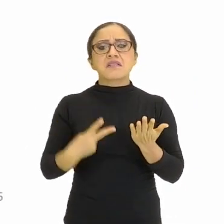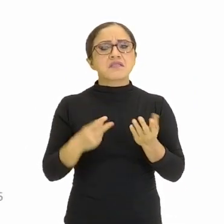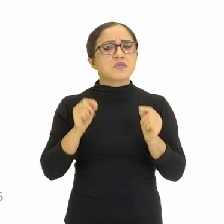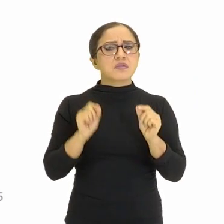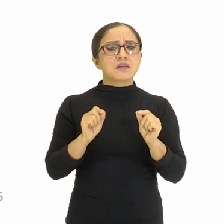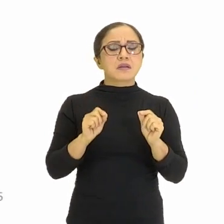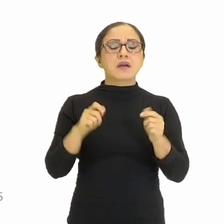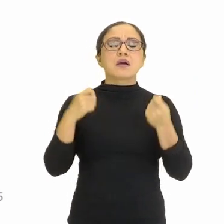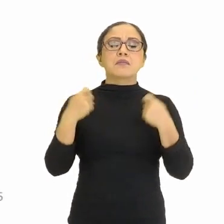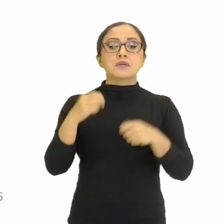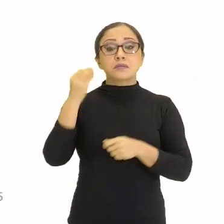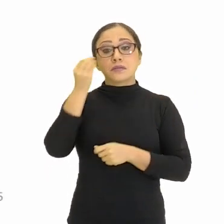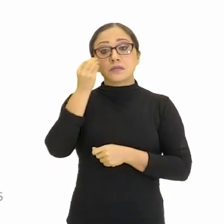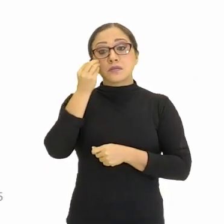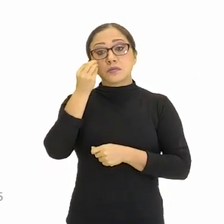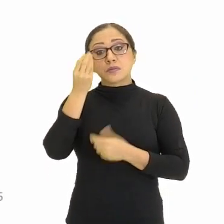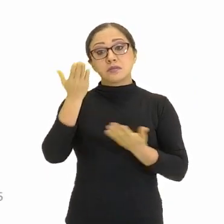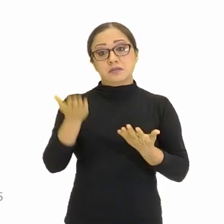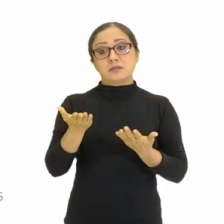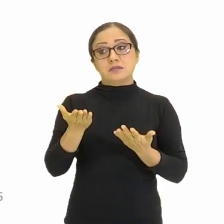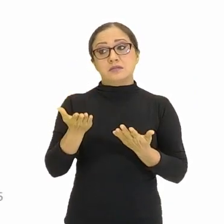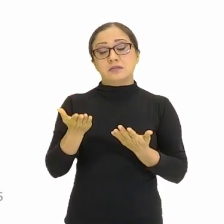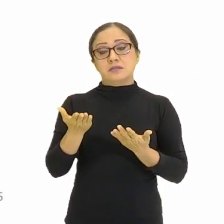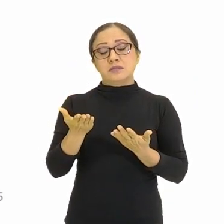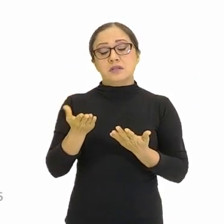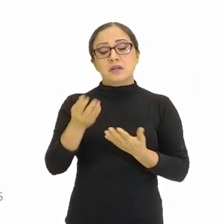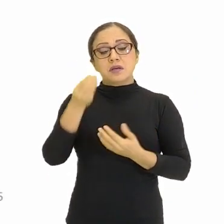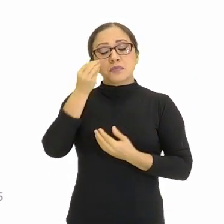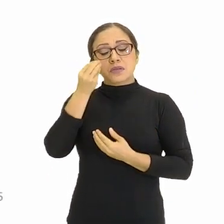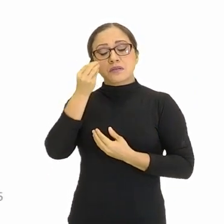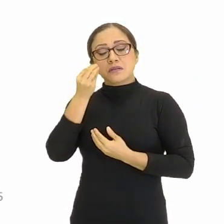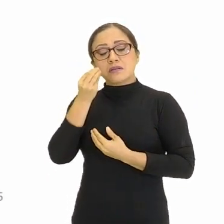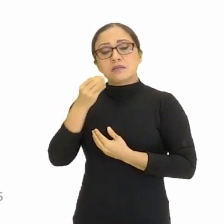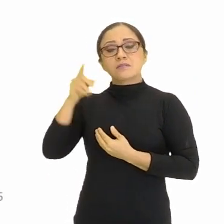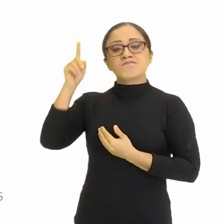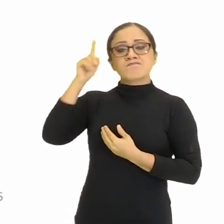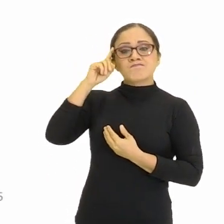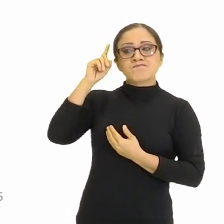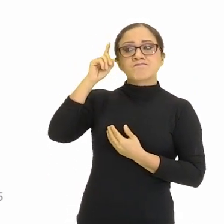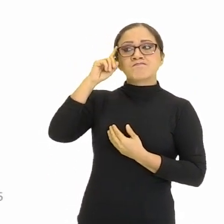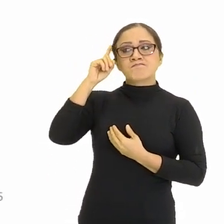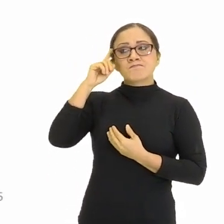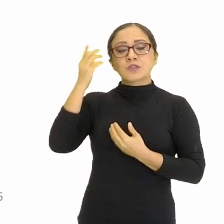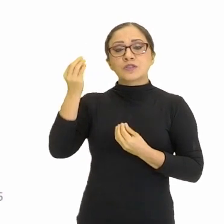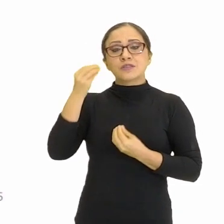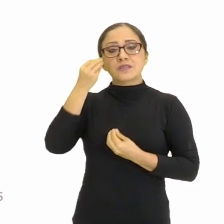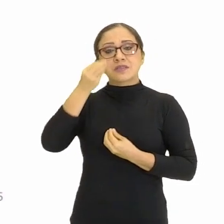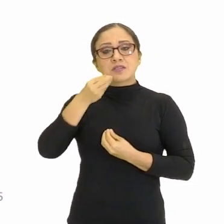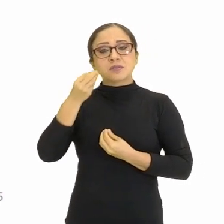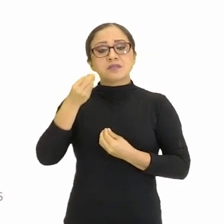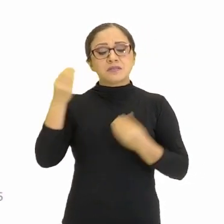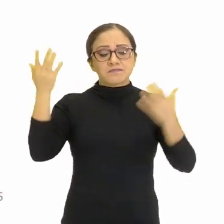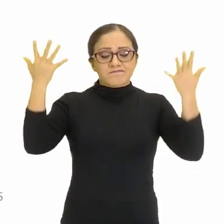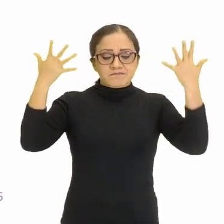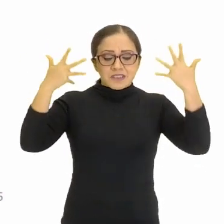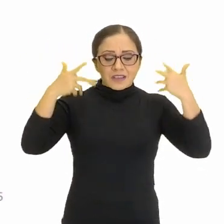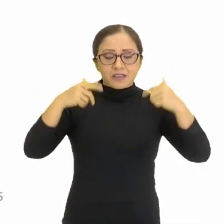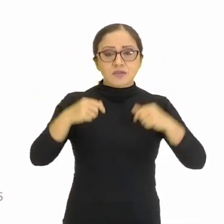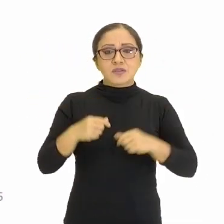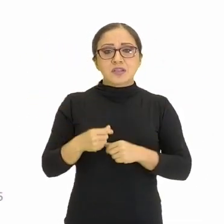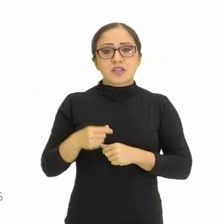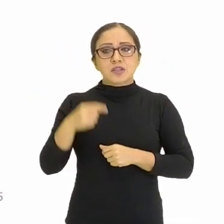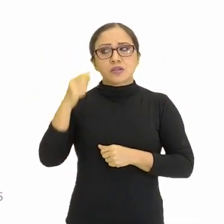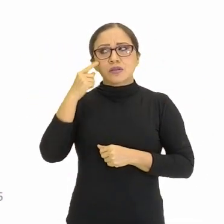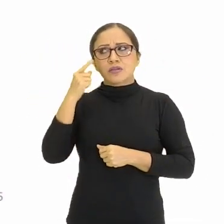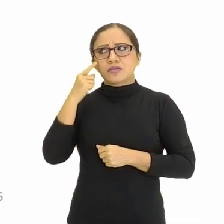É preciso que aquilo saia do olhar cotidiano, digamos assim, do olhar natural, e a gente olhe para